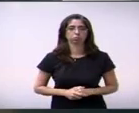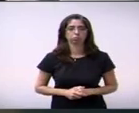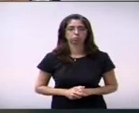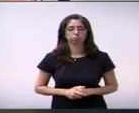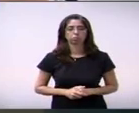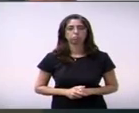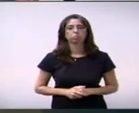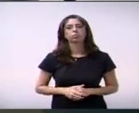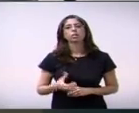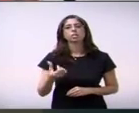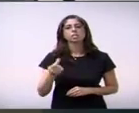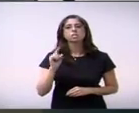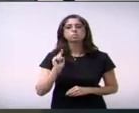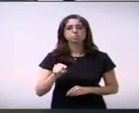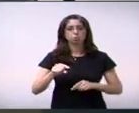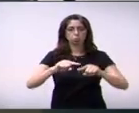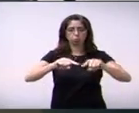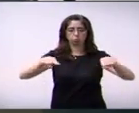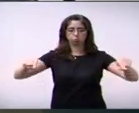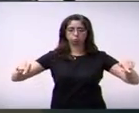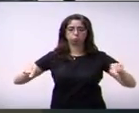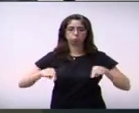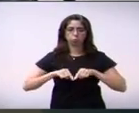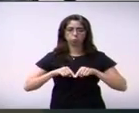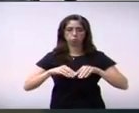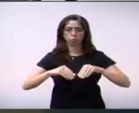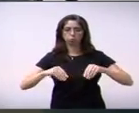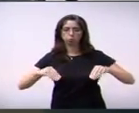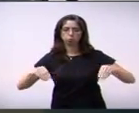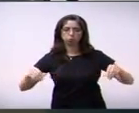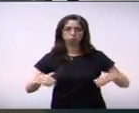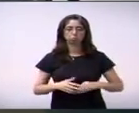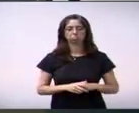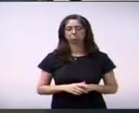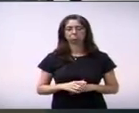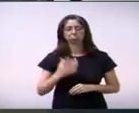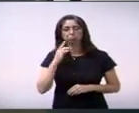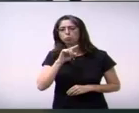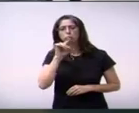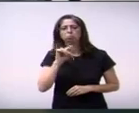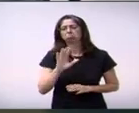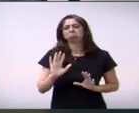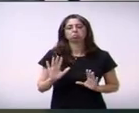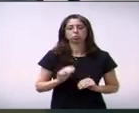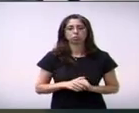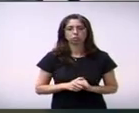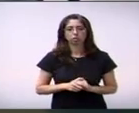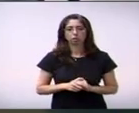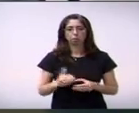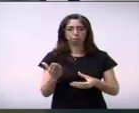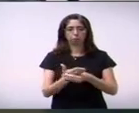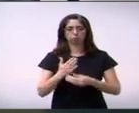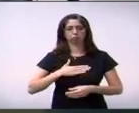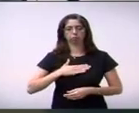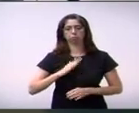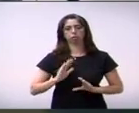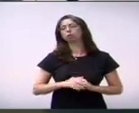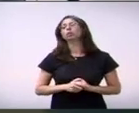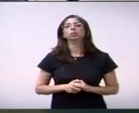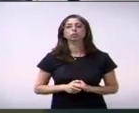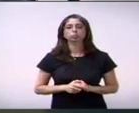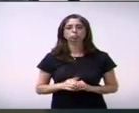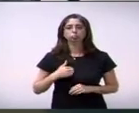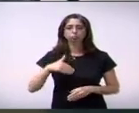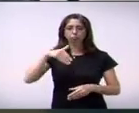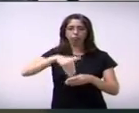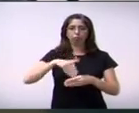6 mil lotes de empreendimento, eu não sei, por exemplo, não tem no processo essas informações, o meu parecer não foi baseado